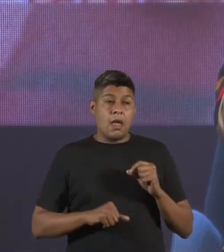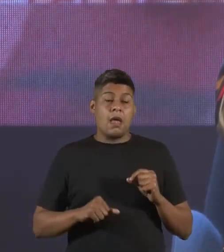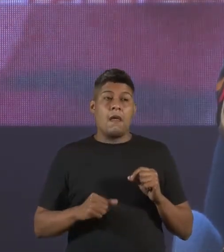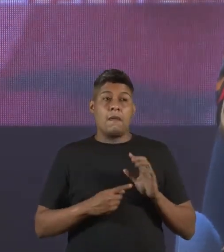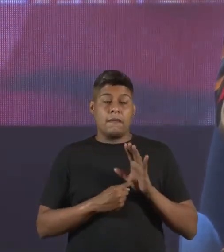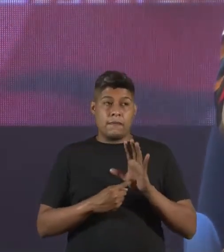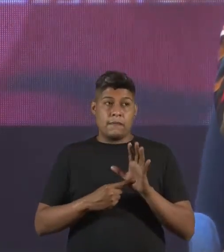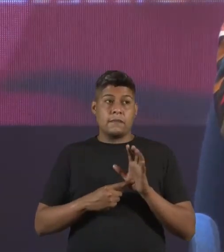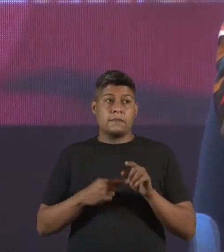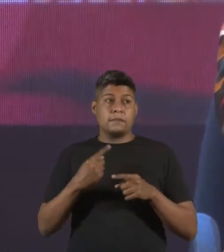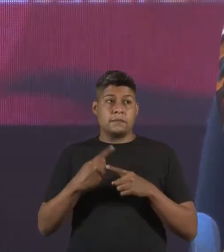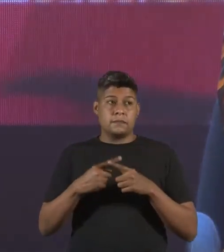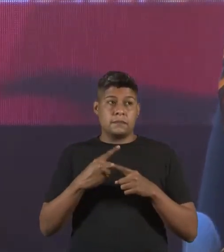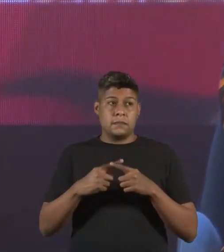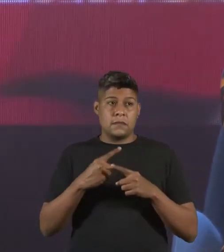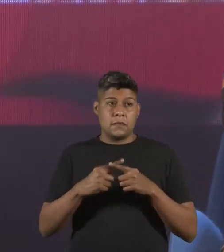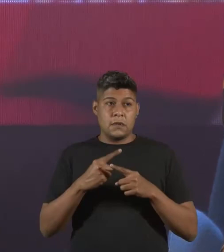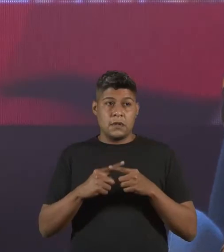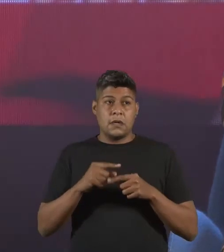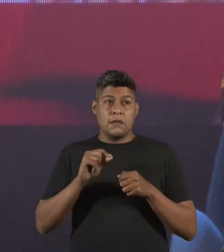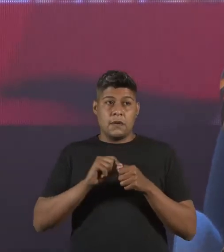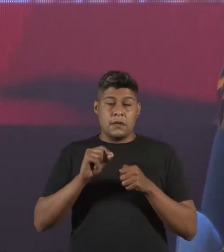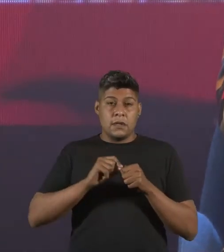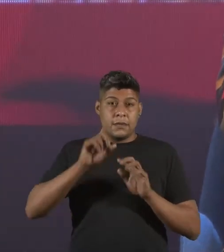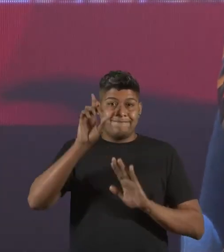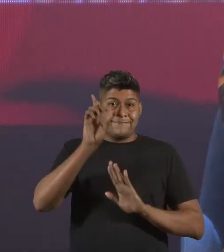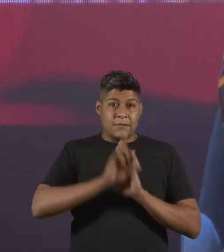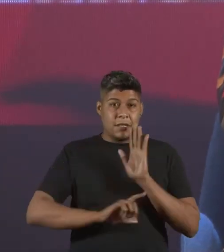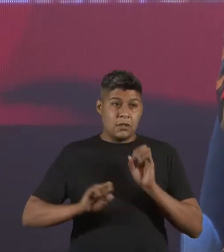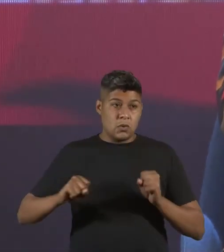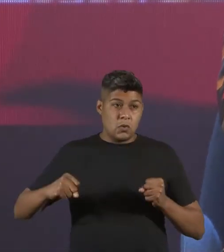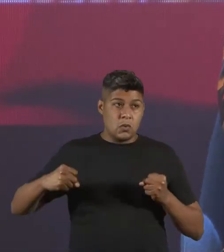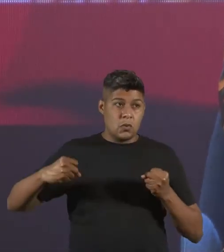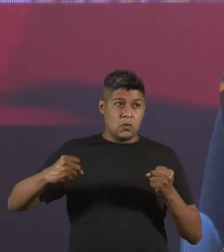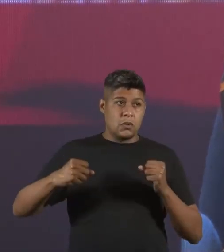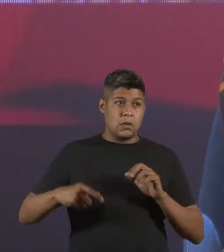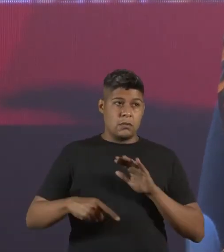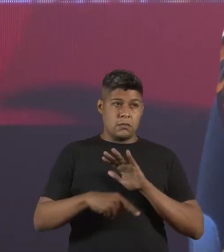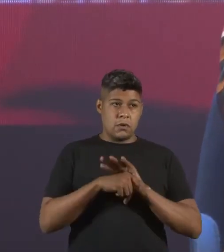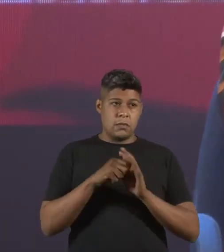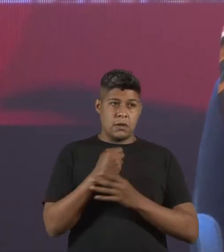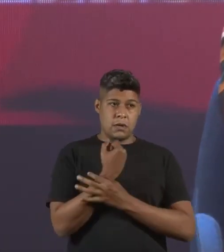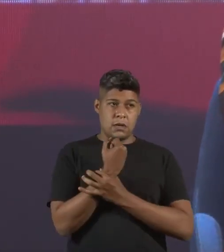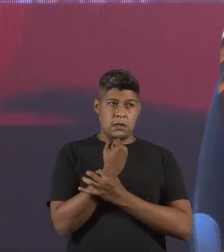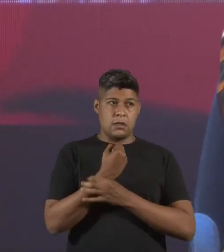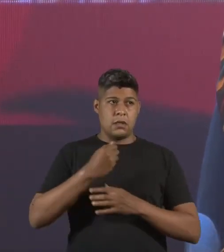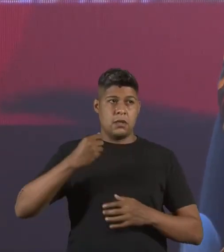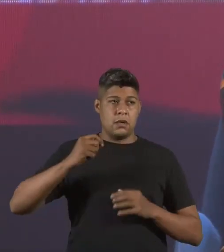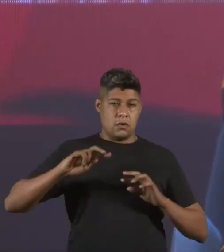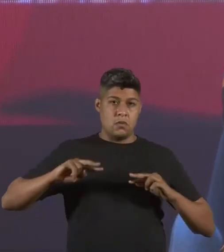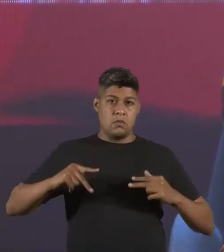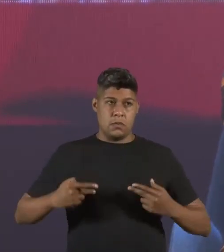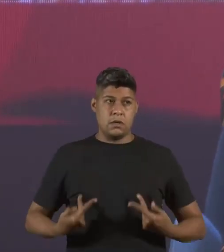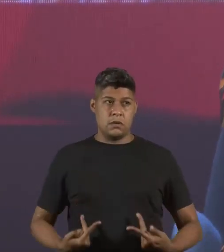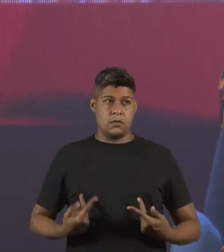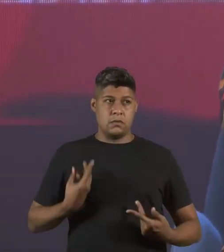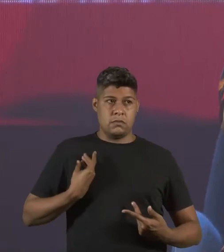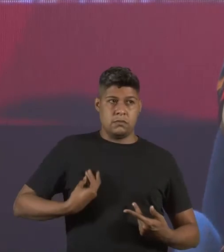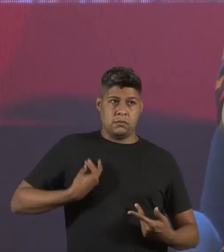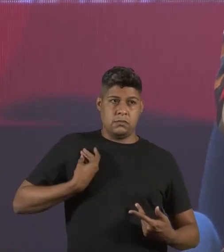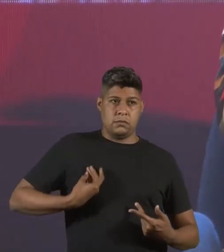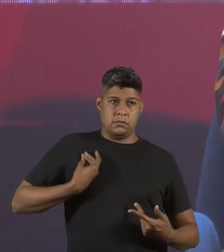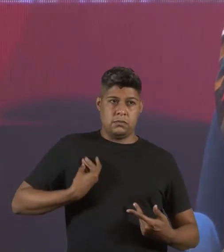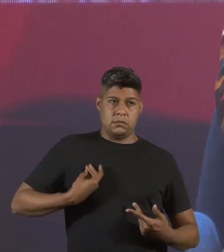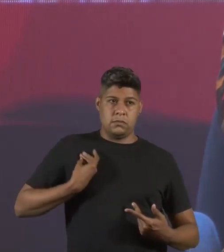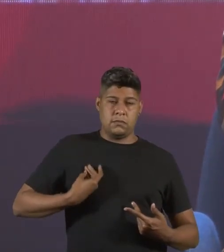mas justamente por isso eu escolhi fazer direito, para lutar pelas garantias dos seres humanos. E, na faculdade,